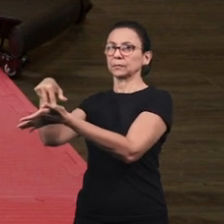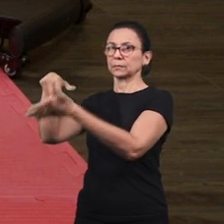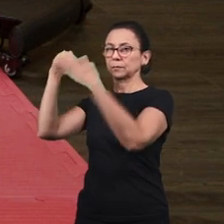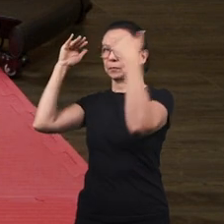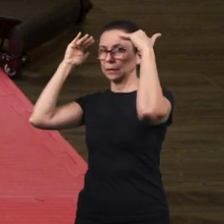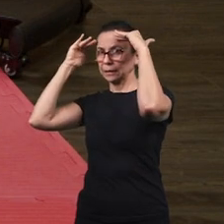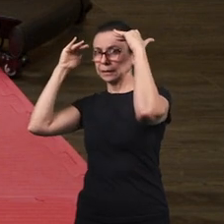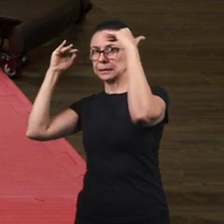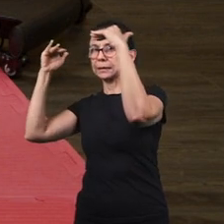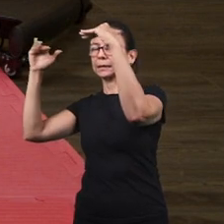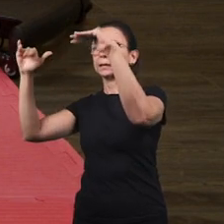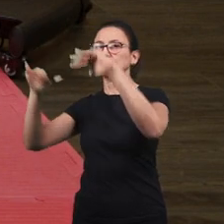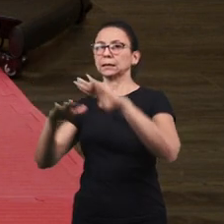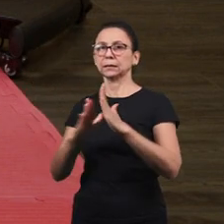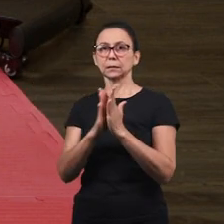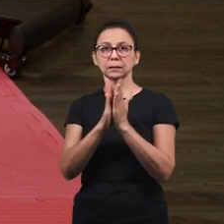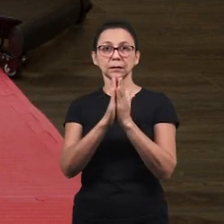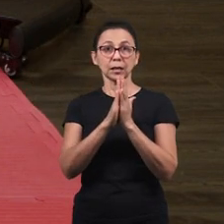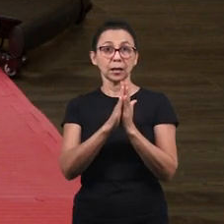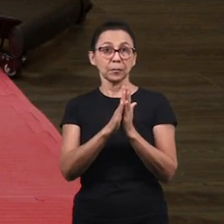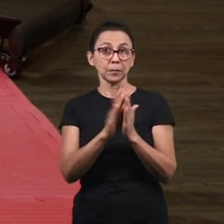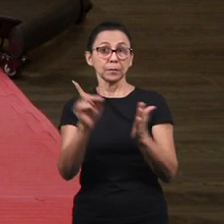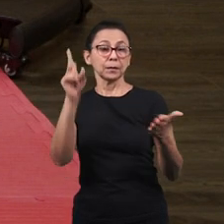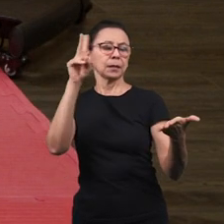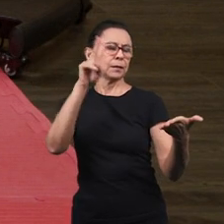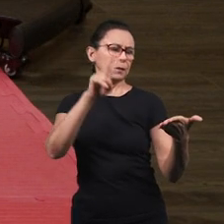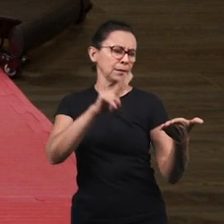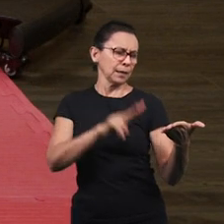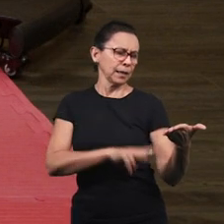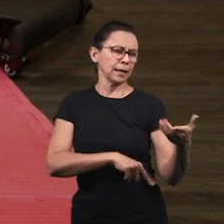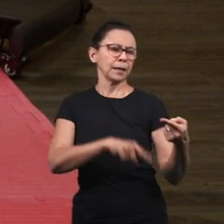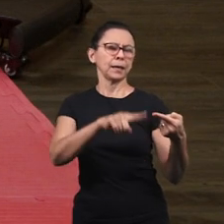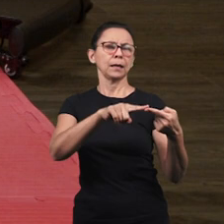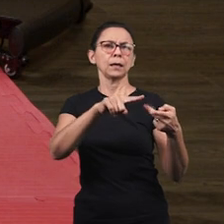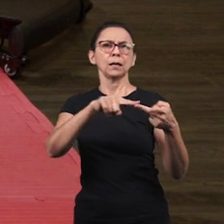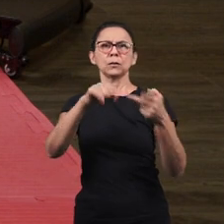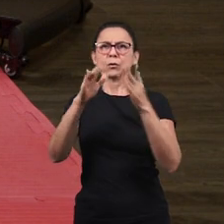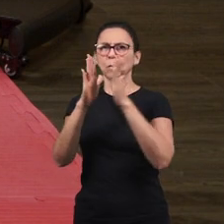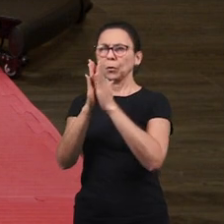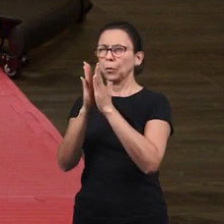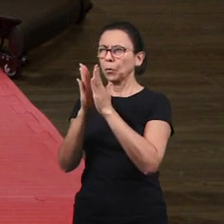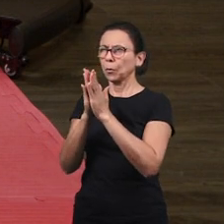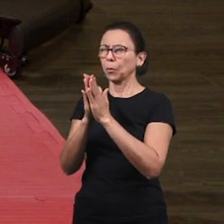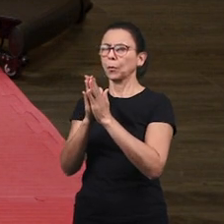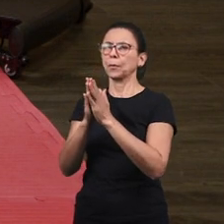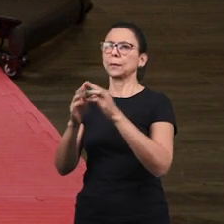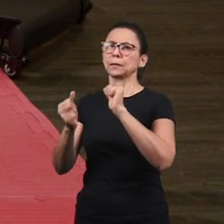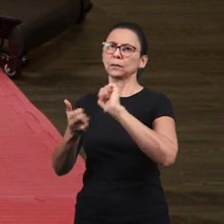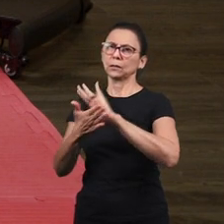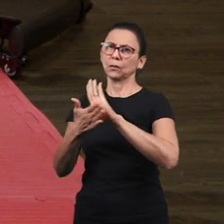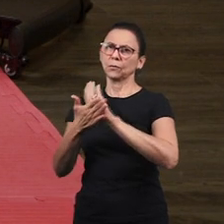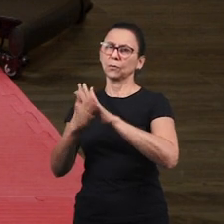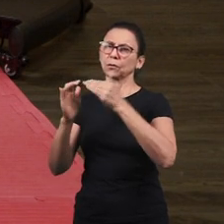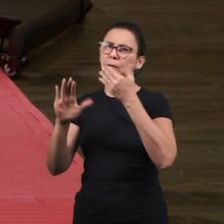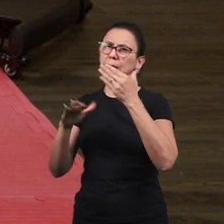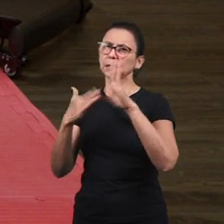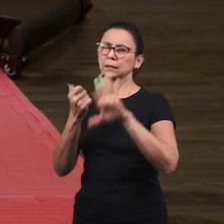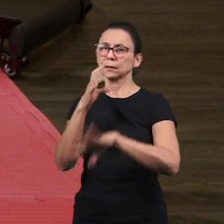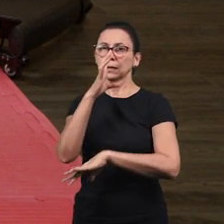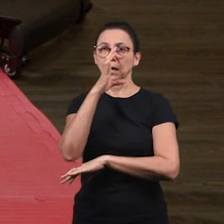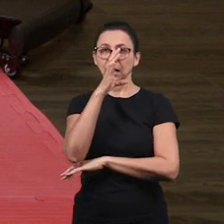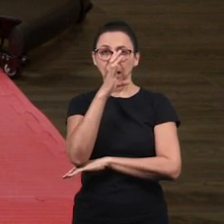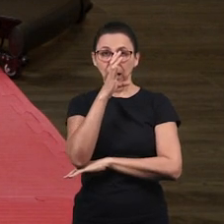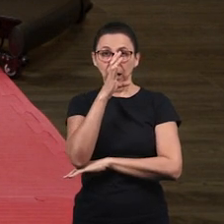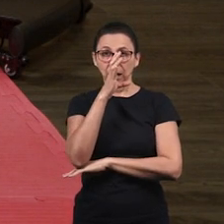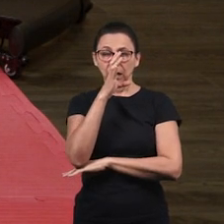voz Que a gente leia a palavra Ora Que a gente canta louvores Assiste os cultos Assiste